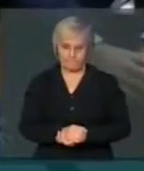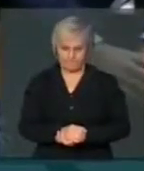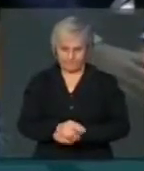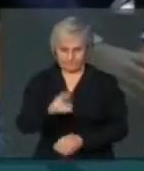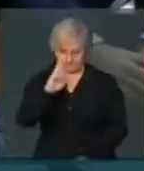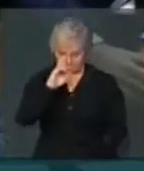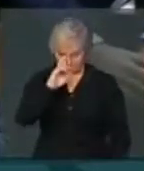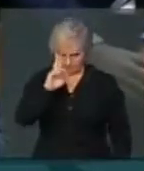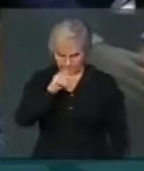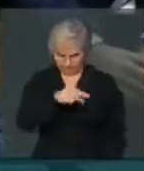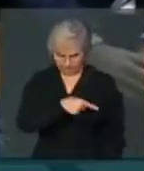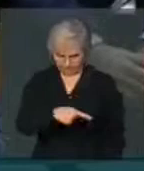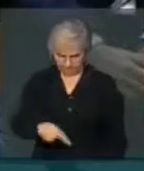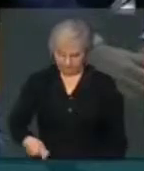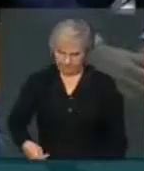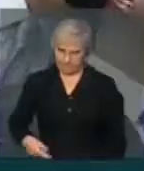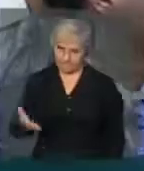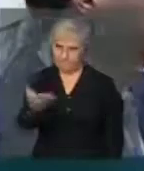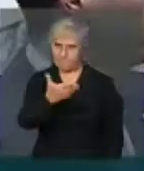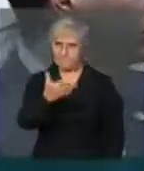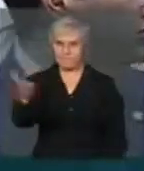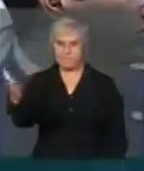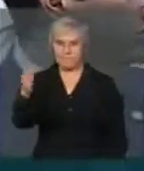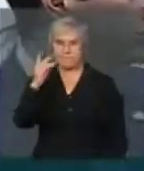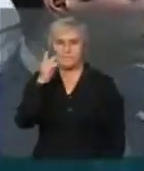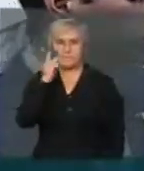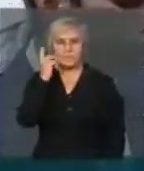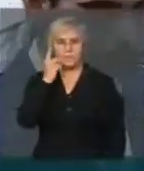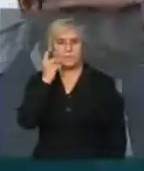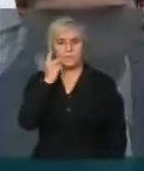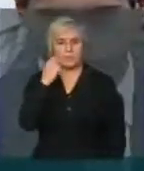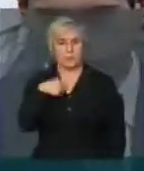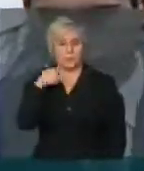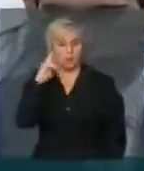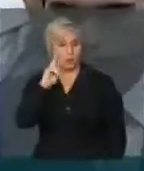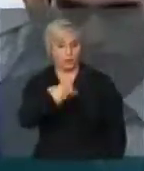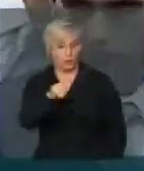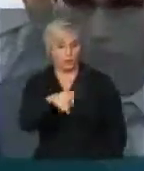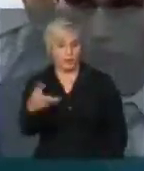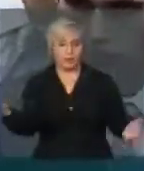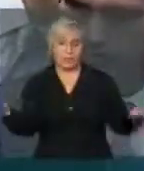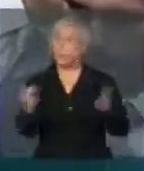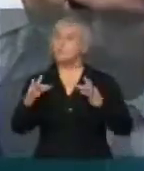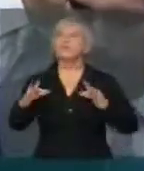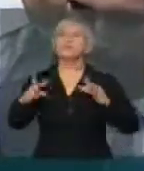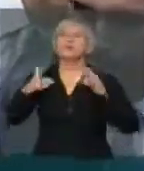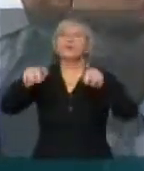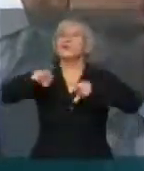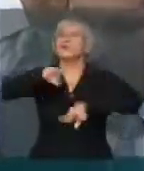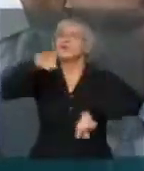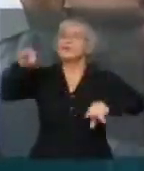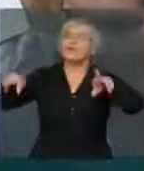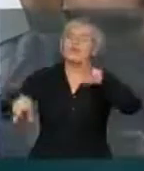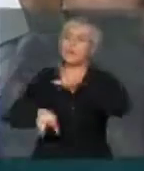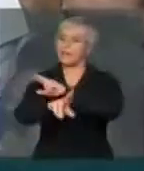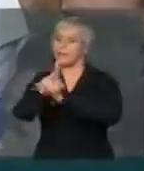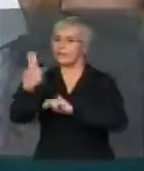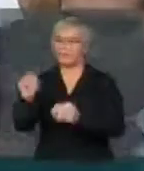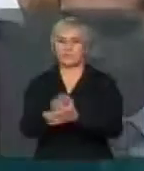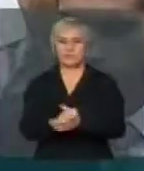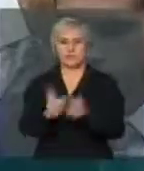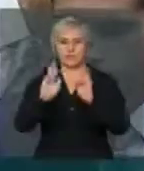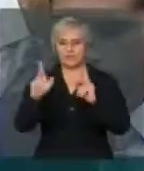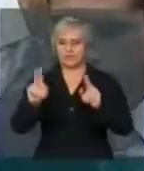senhores e senhoras deputadas, eu ouvi de tudo, ouvi hipócrita, demagogo, ouvi